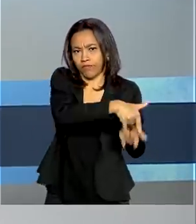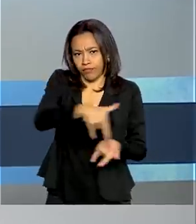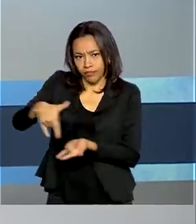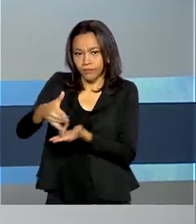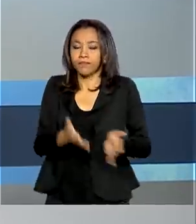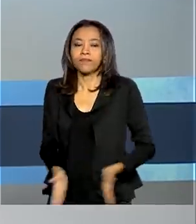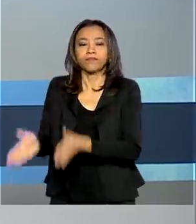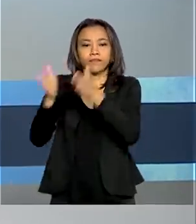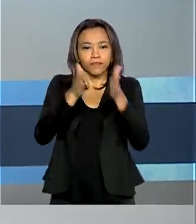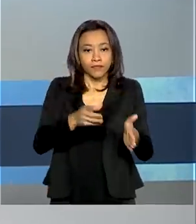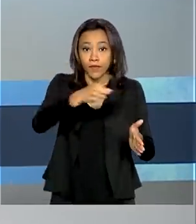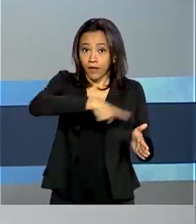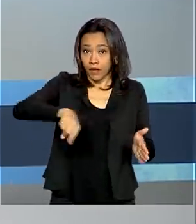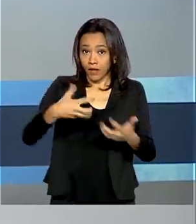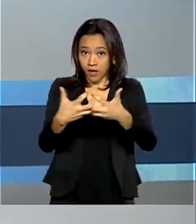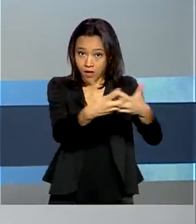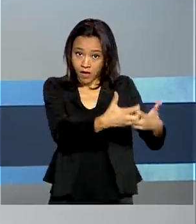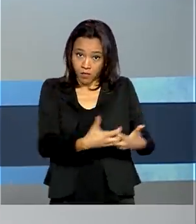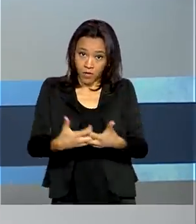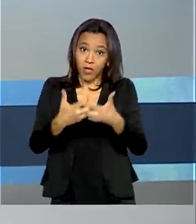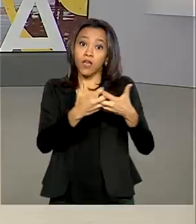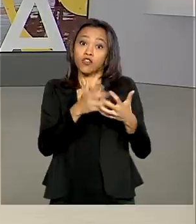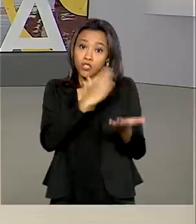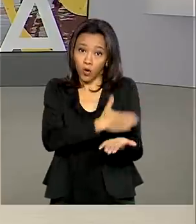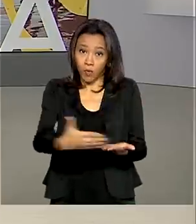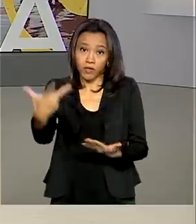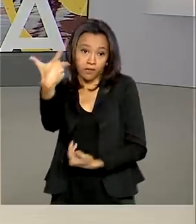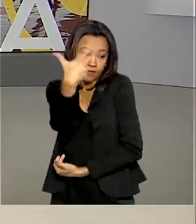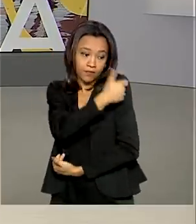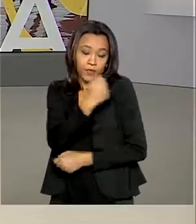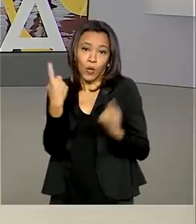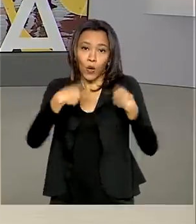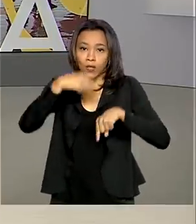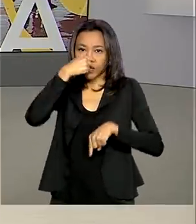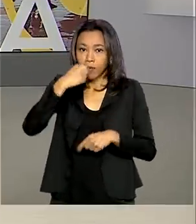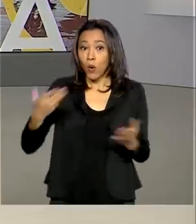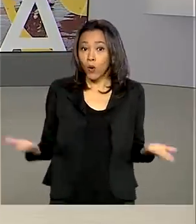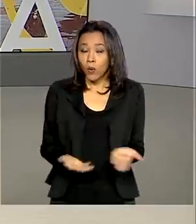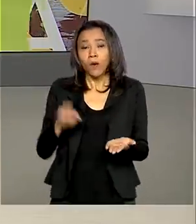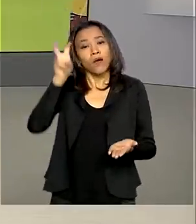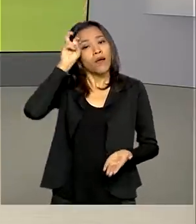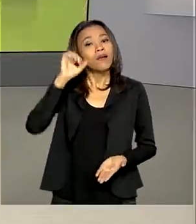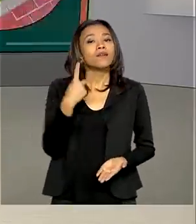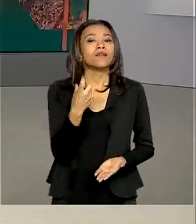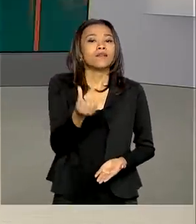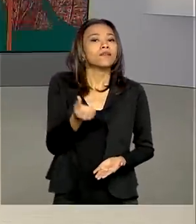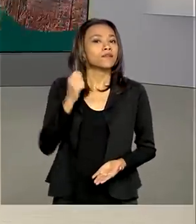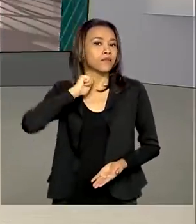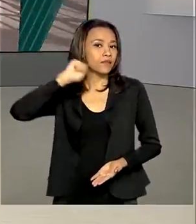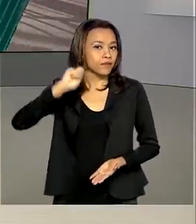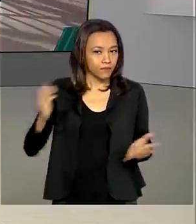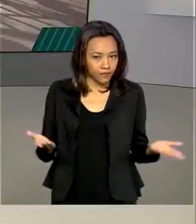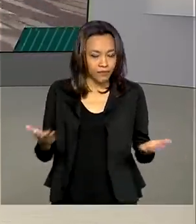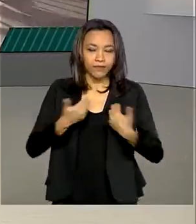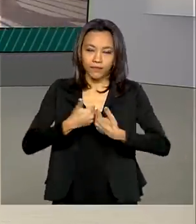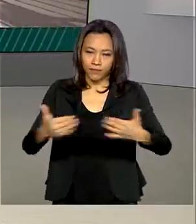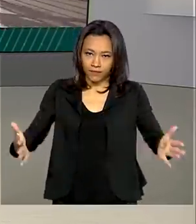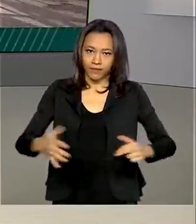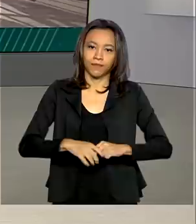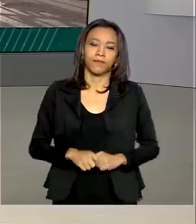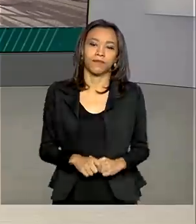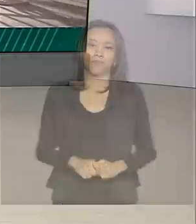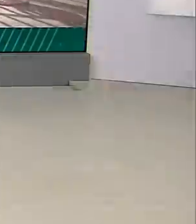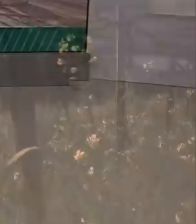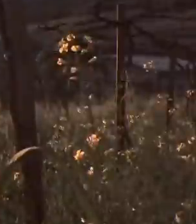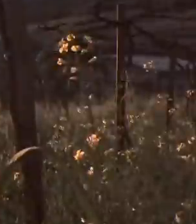caminhoneiros começam a receber a vacina contra a gripe. Hoje é quinta-feira, 16 de abril. O Brasil em Dia começa